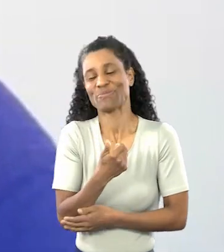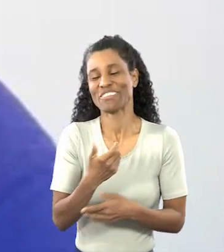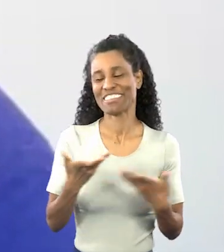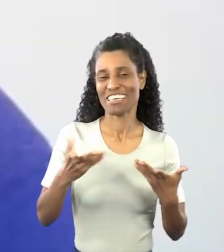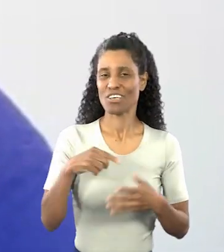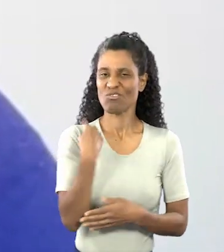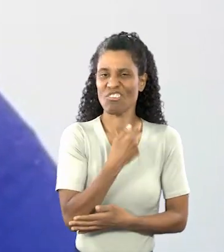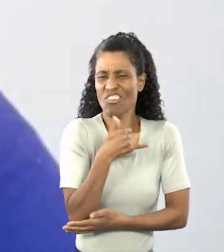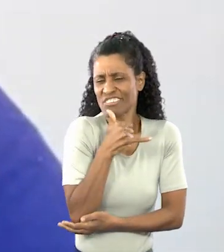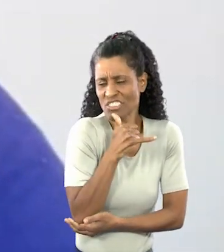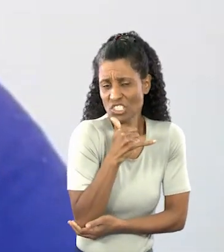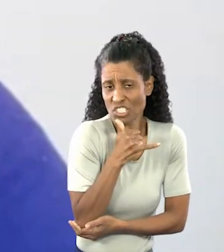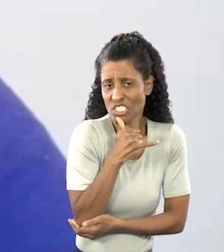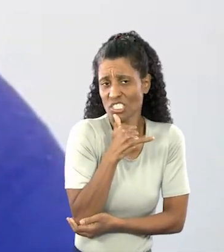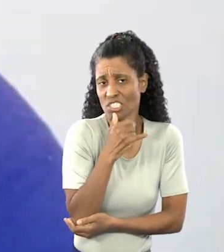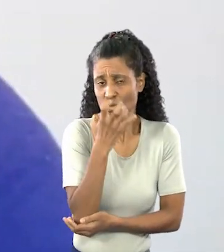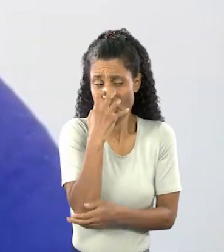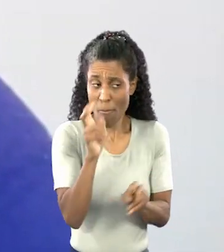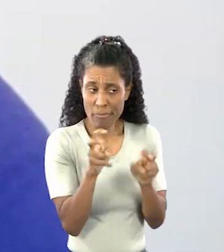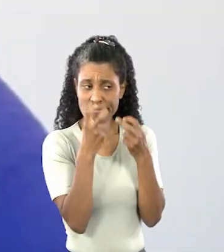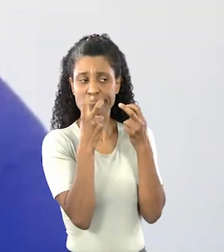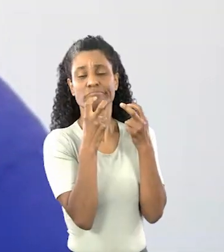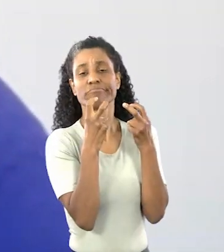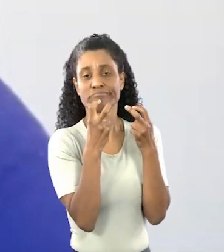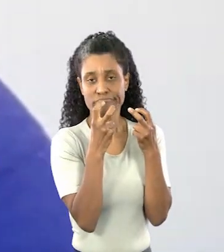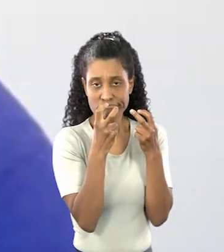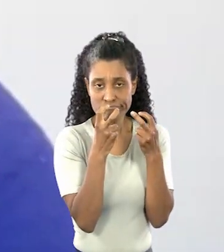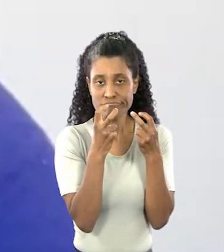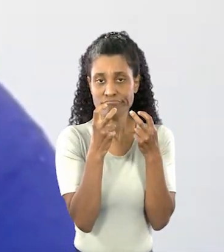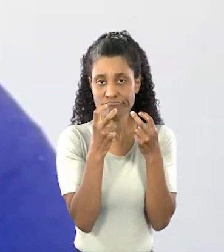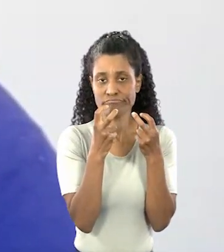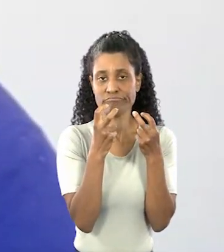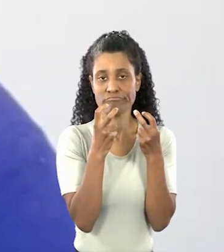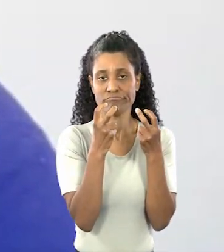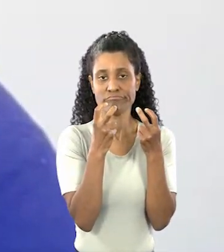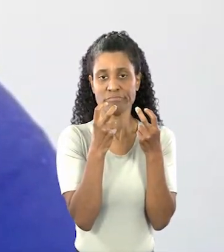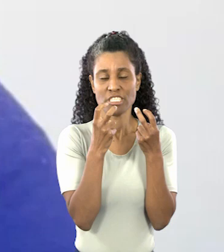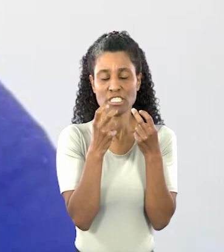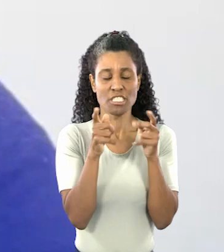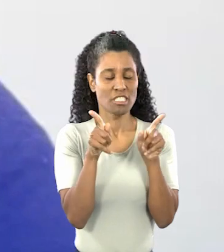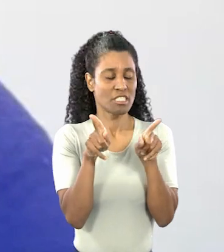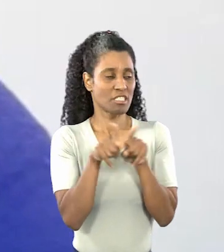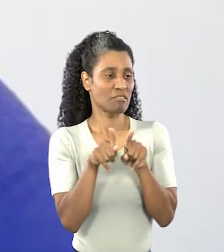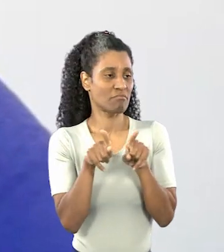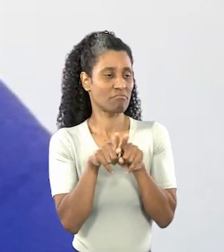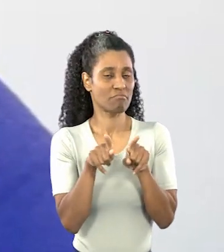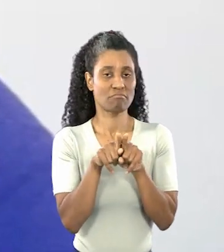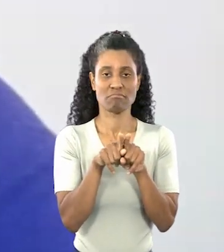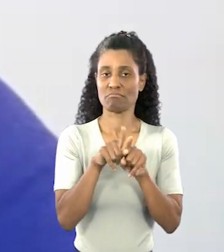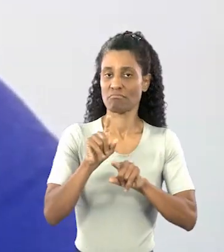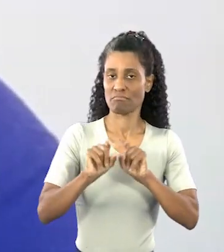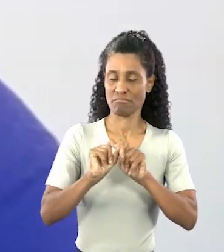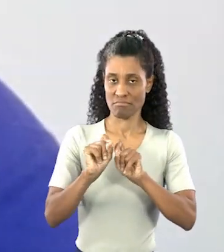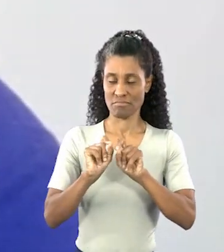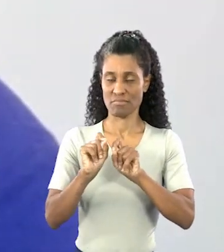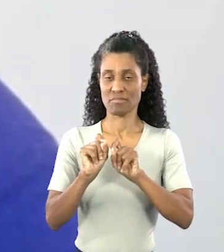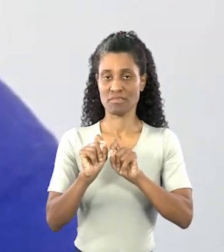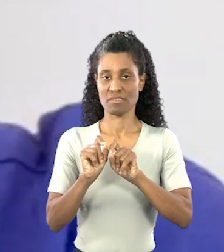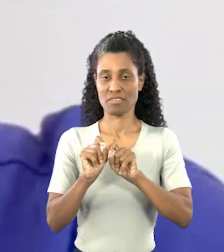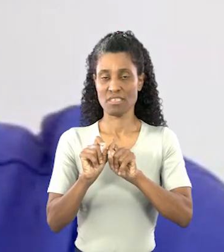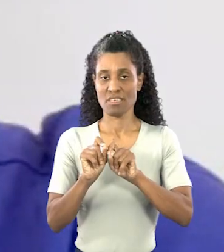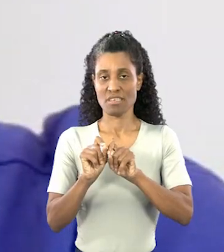Quando a gente está triste, eles percebem a questão até de